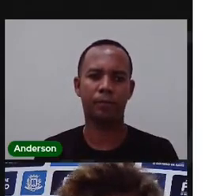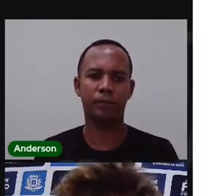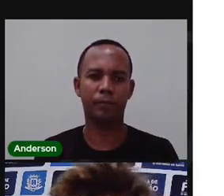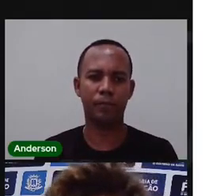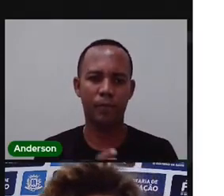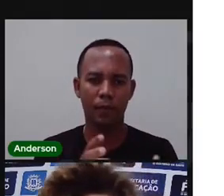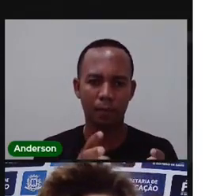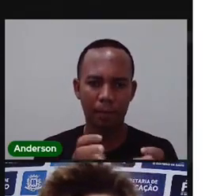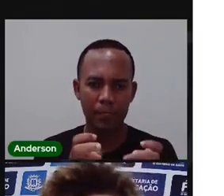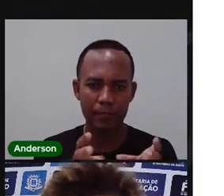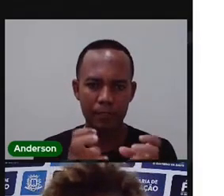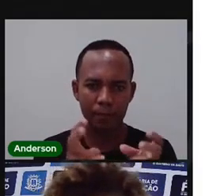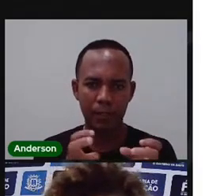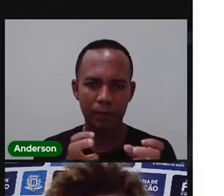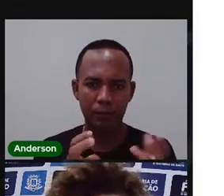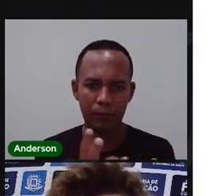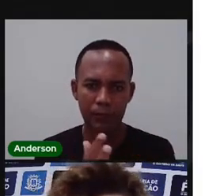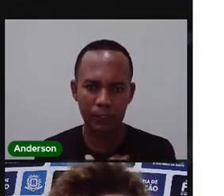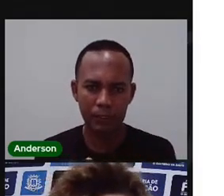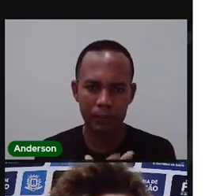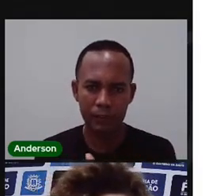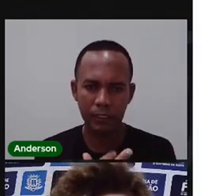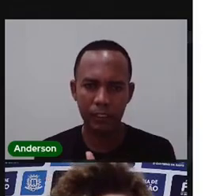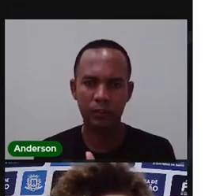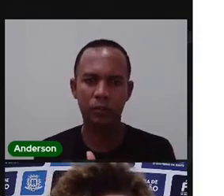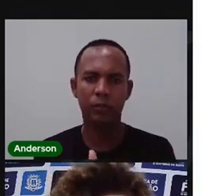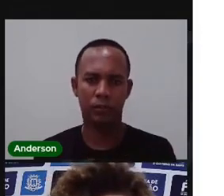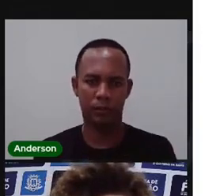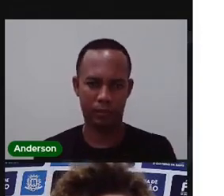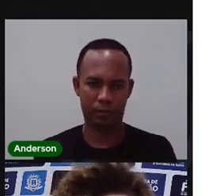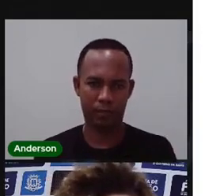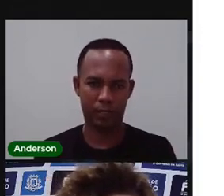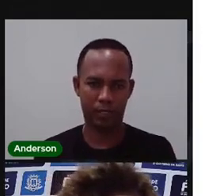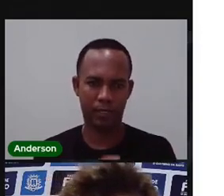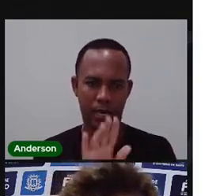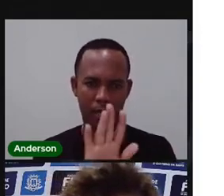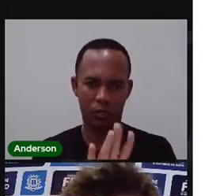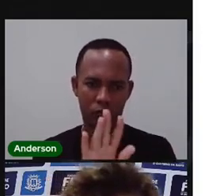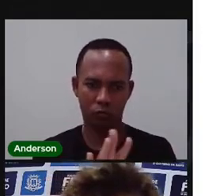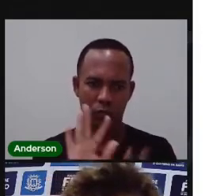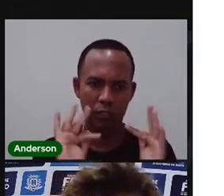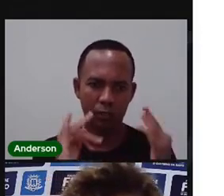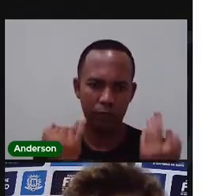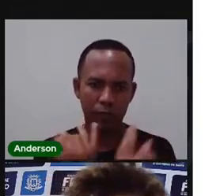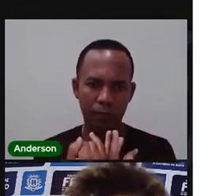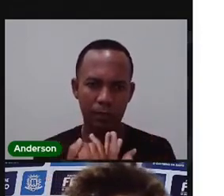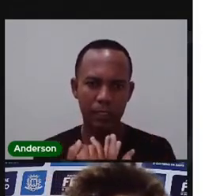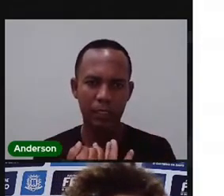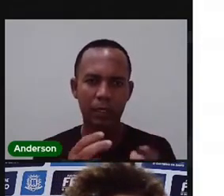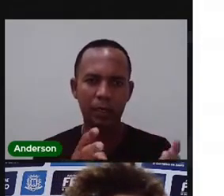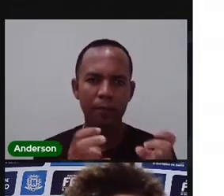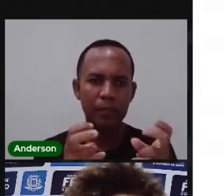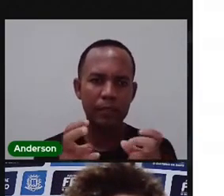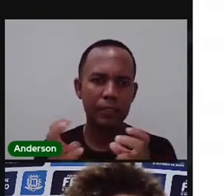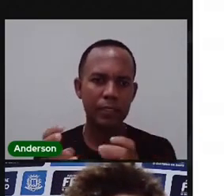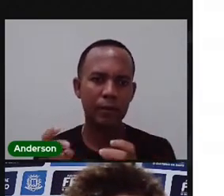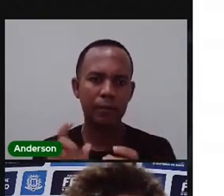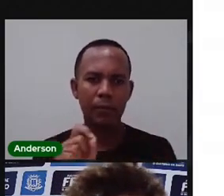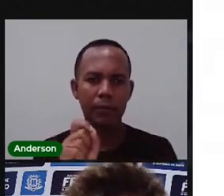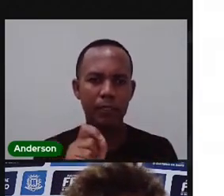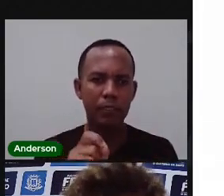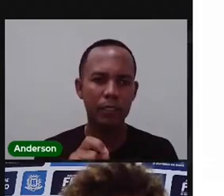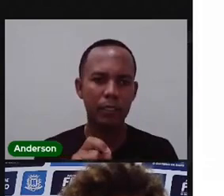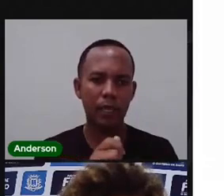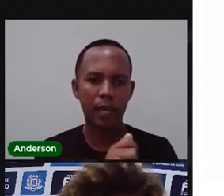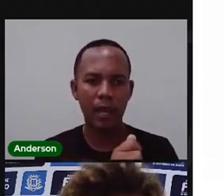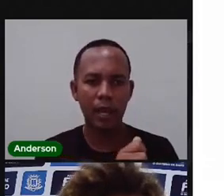Observe as imagens e com a ajuda de um adulto, identifique alguns patrimônios culturais, materiais